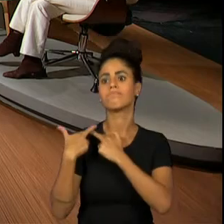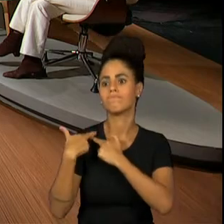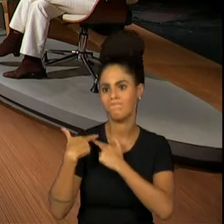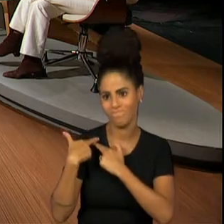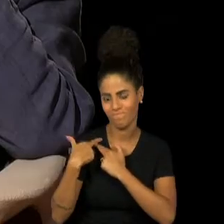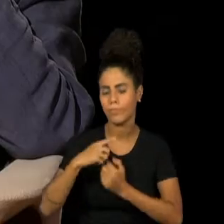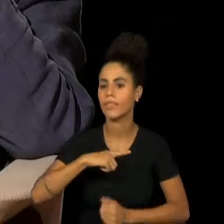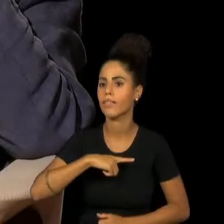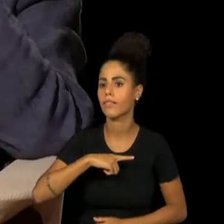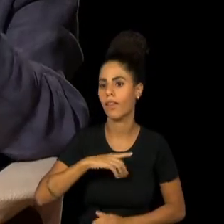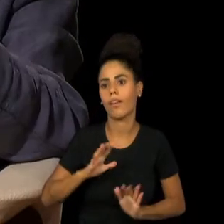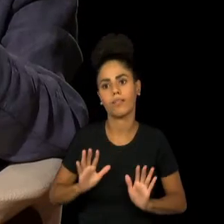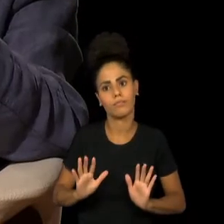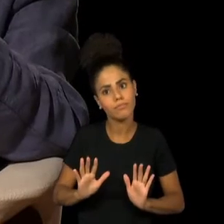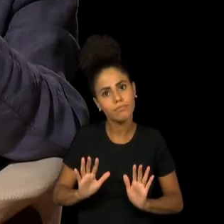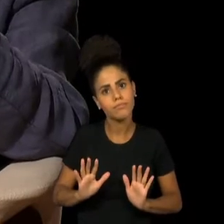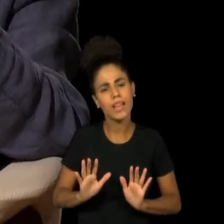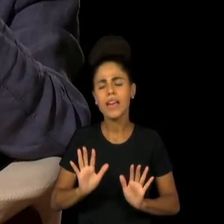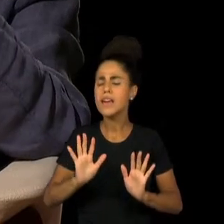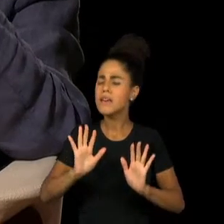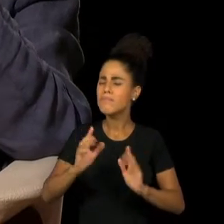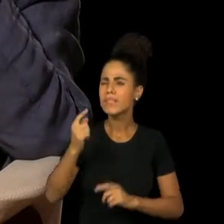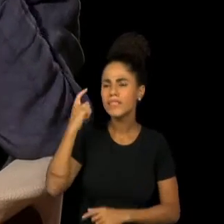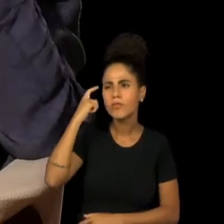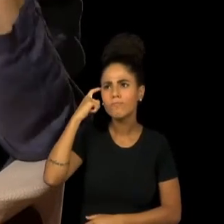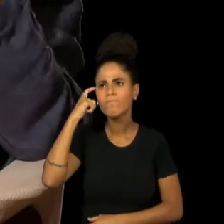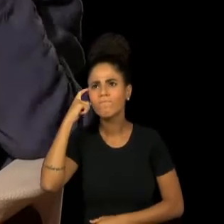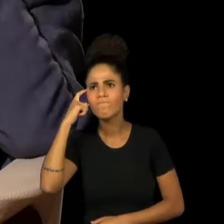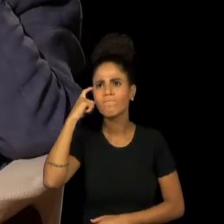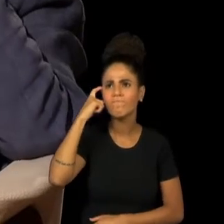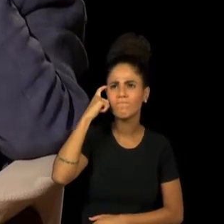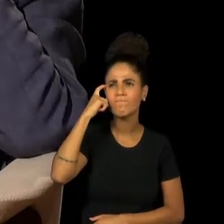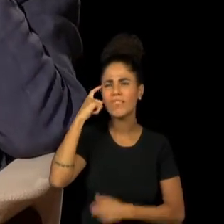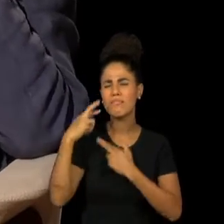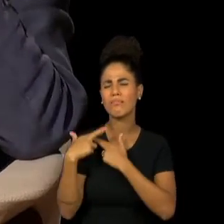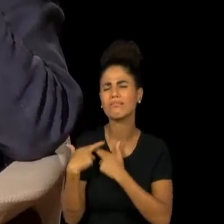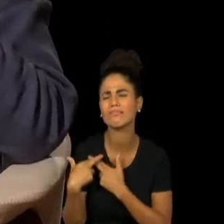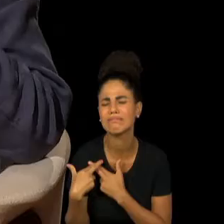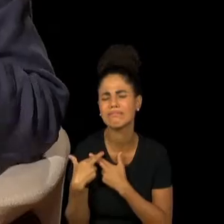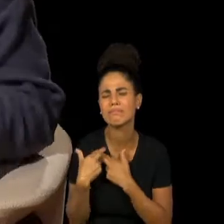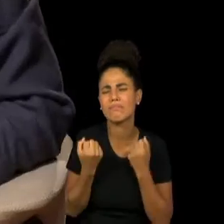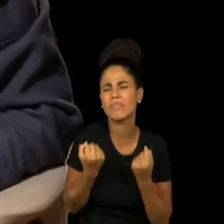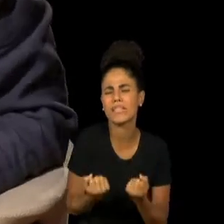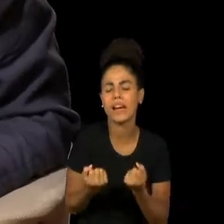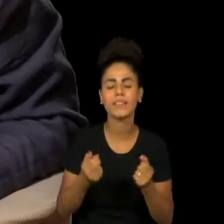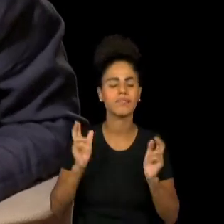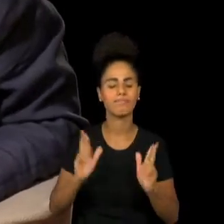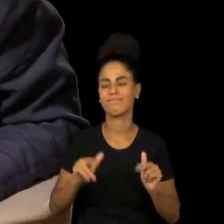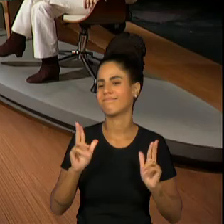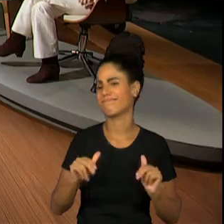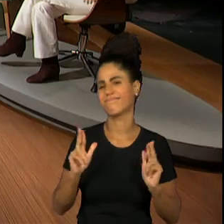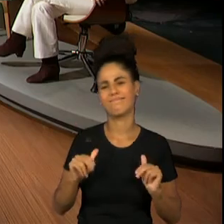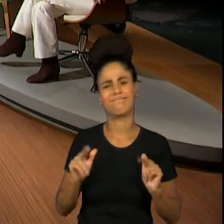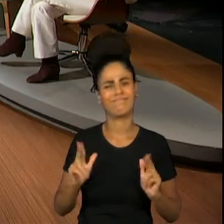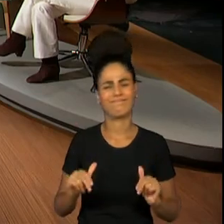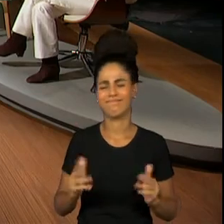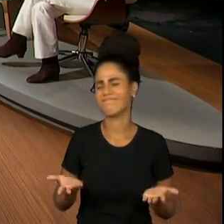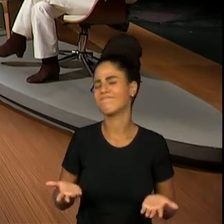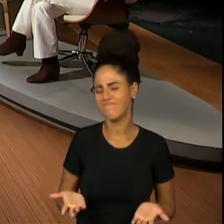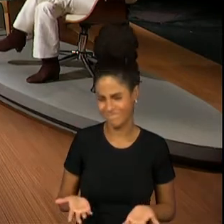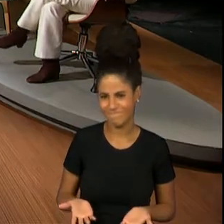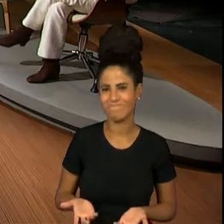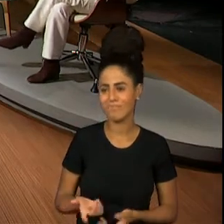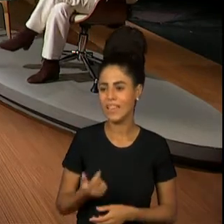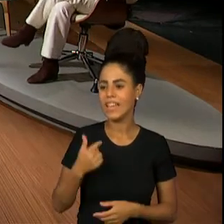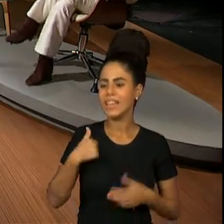colocam, mas eu nunca lembro disso, falar a verdade. Isso que o Tagov falou, que eu